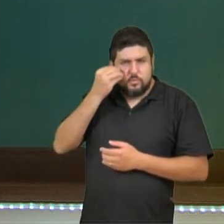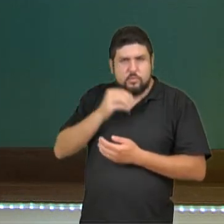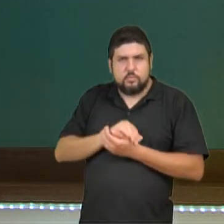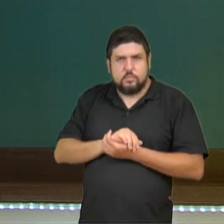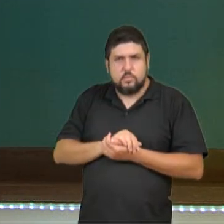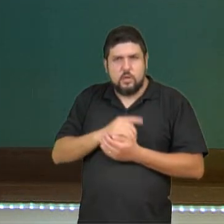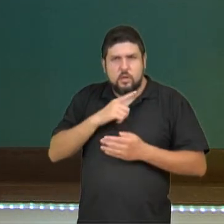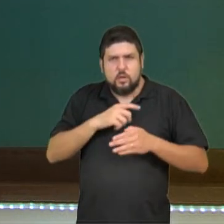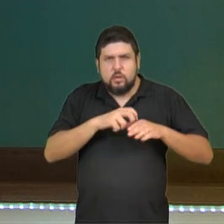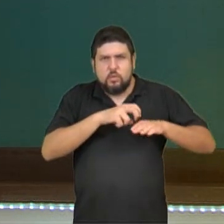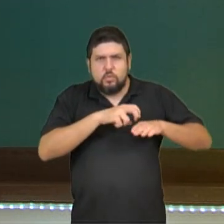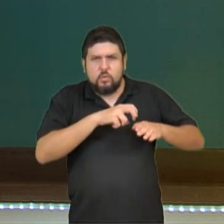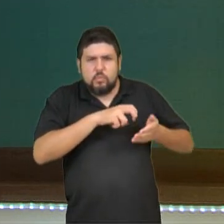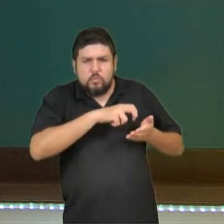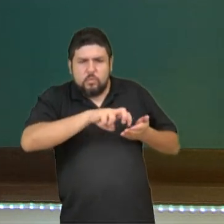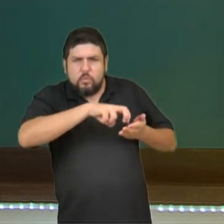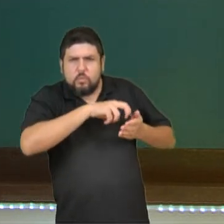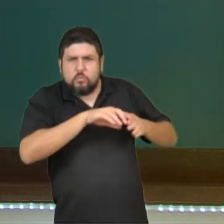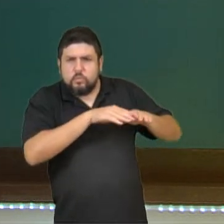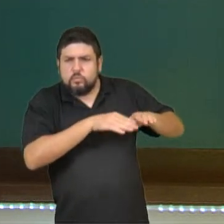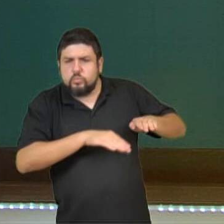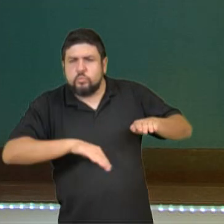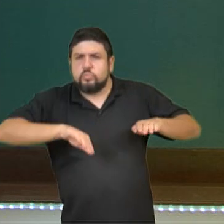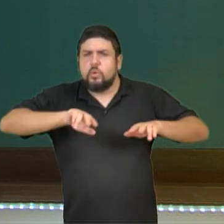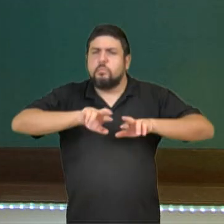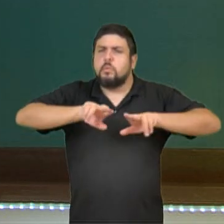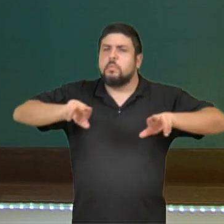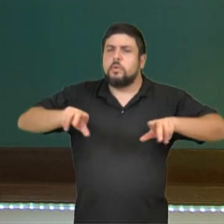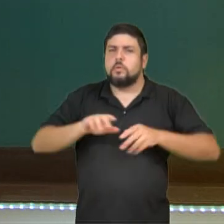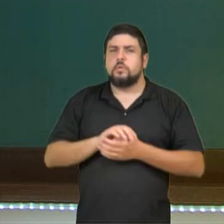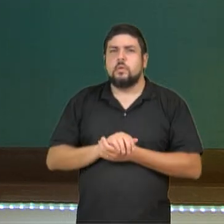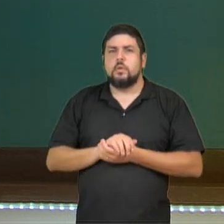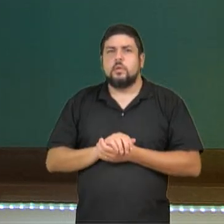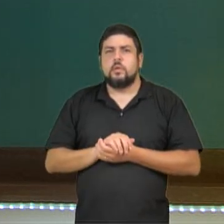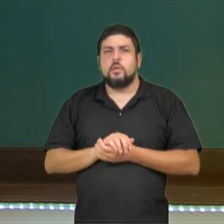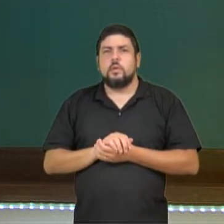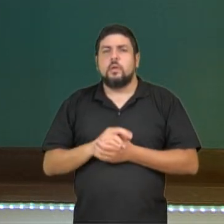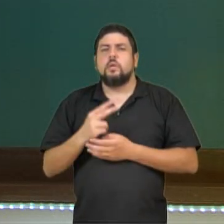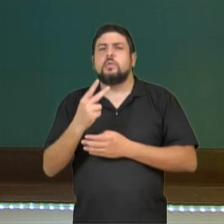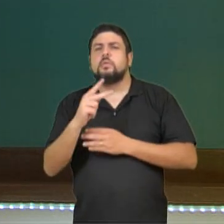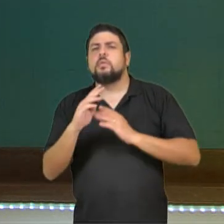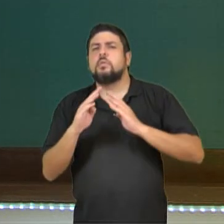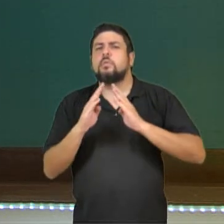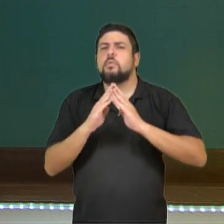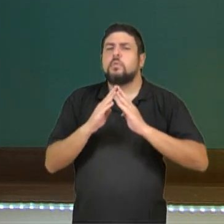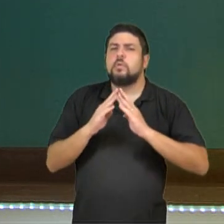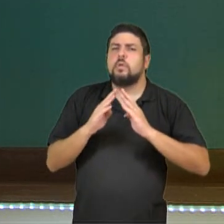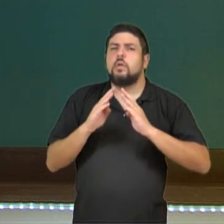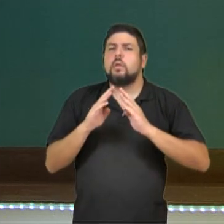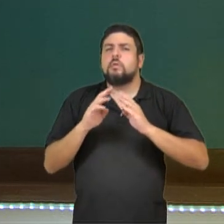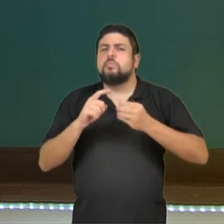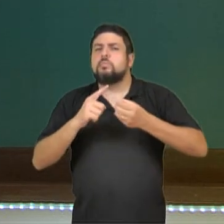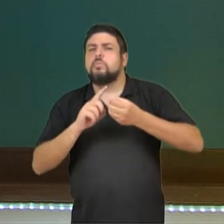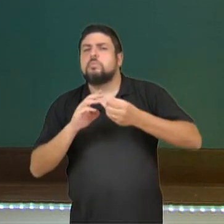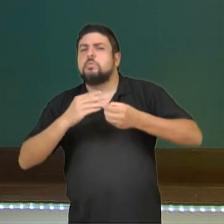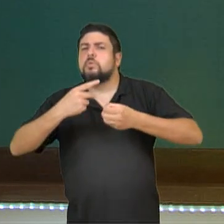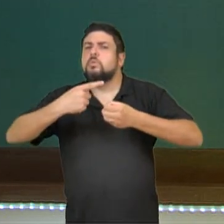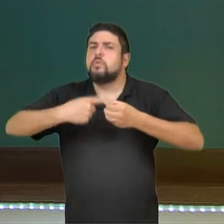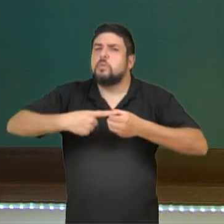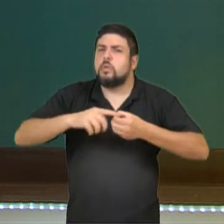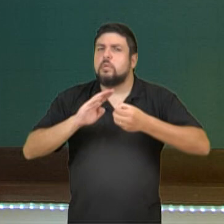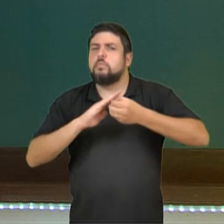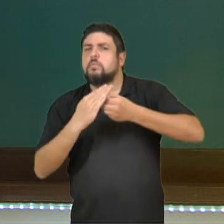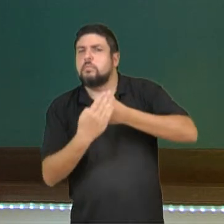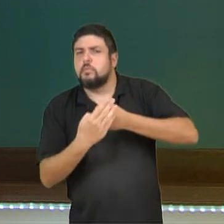pistas diferentes ou são todas iguais? E no seu bairro ou na sua cidade? Existe alguma pista em que todos frequentam?